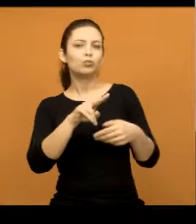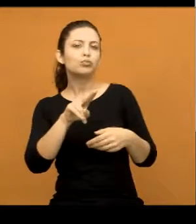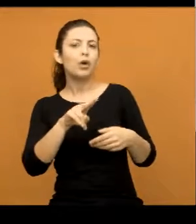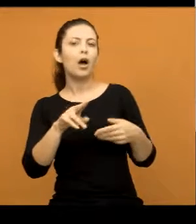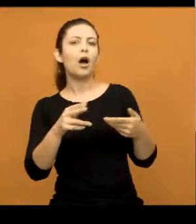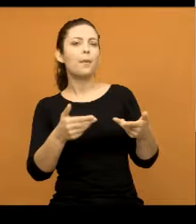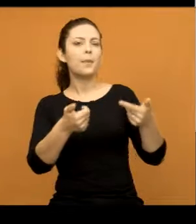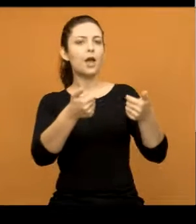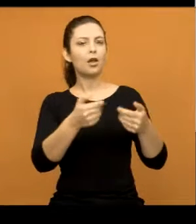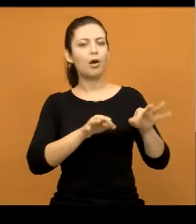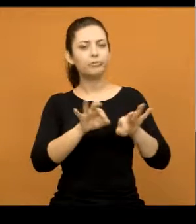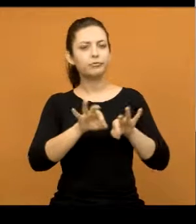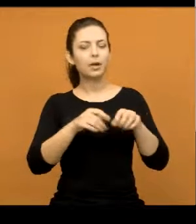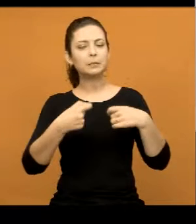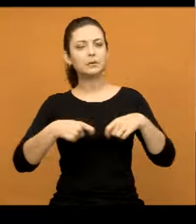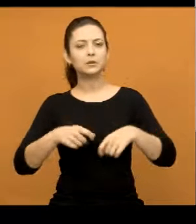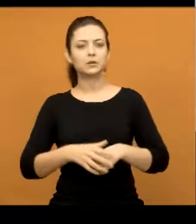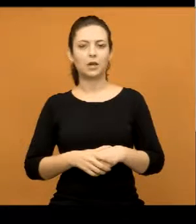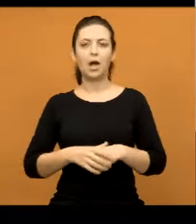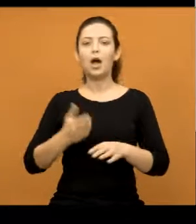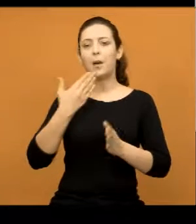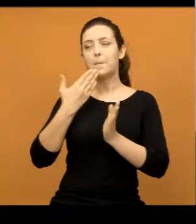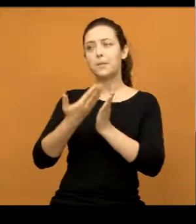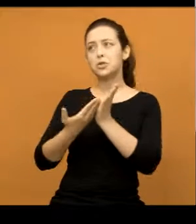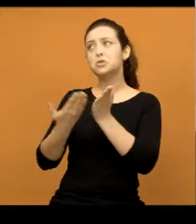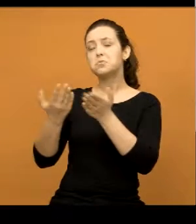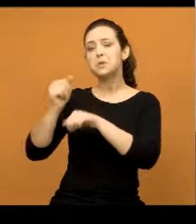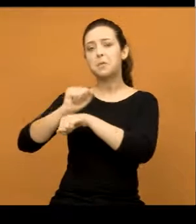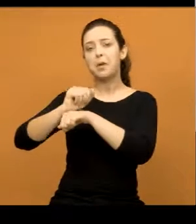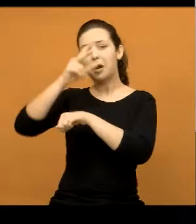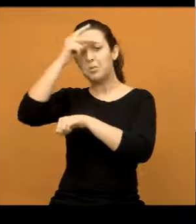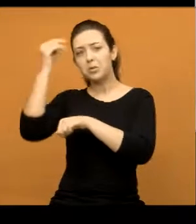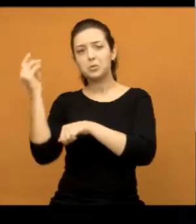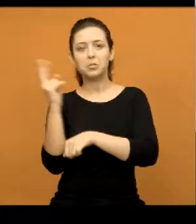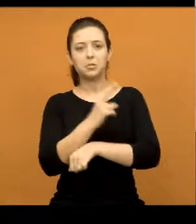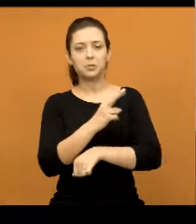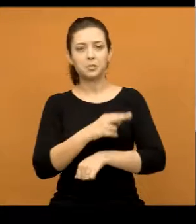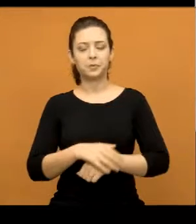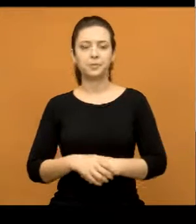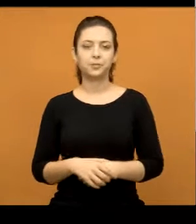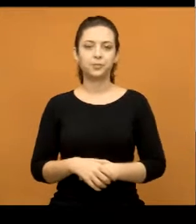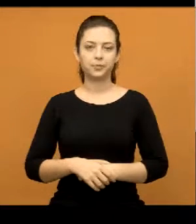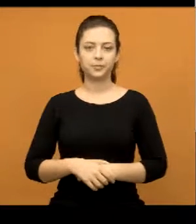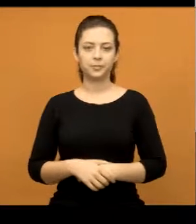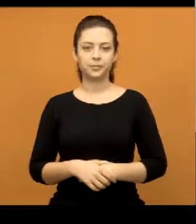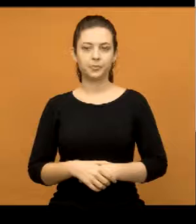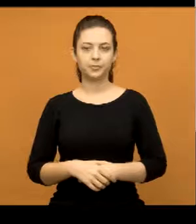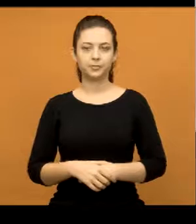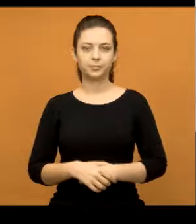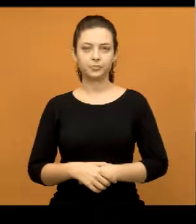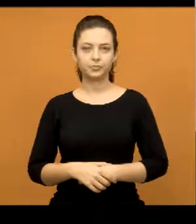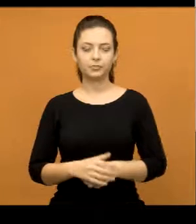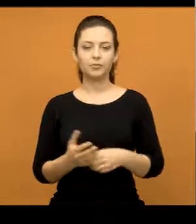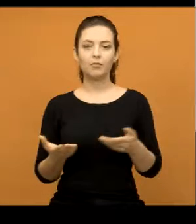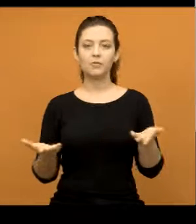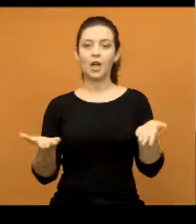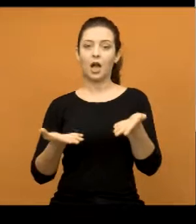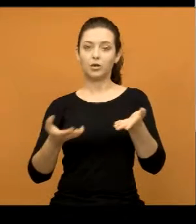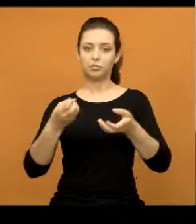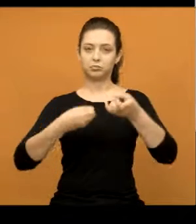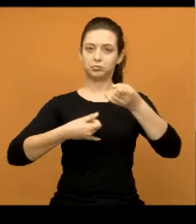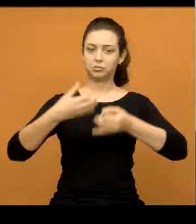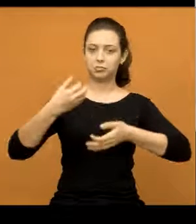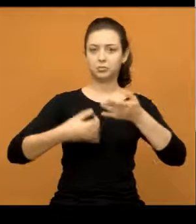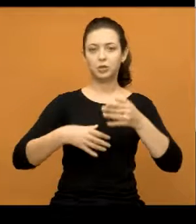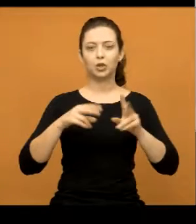uso. Fizemos aí um pedido e, logicamente, vamos aguardar aí que a Prefeitura possa fazer o pedido. Bom, agora falando um